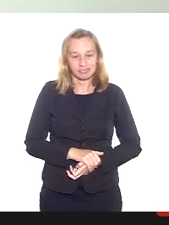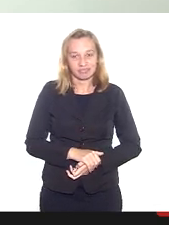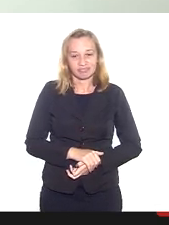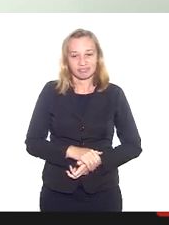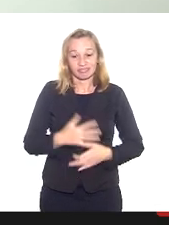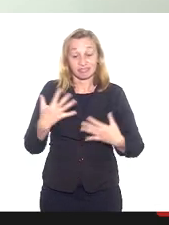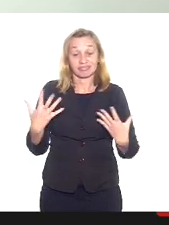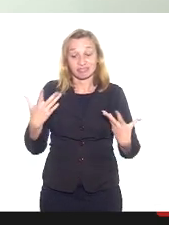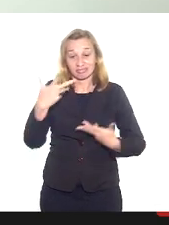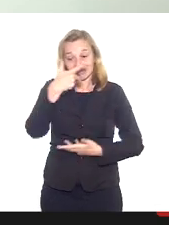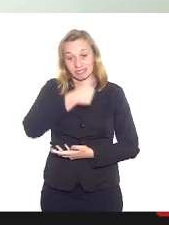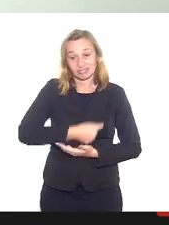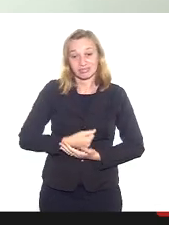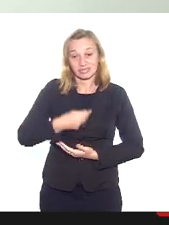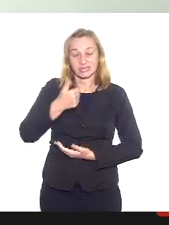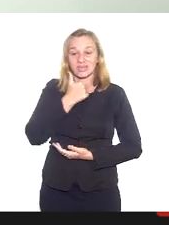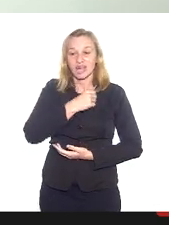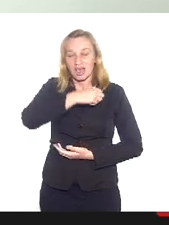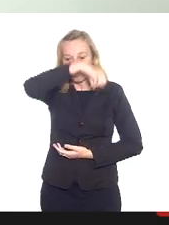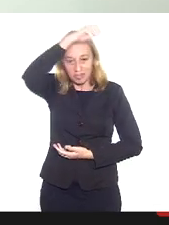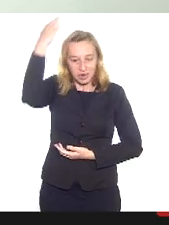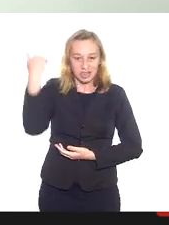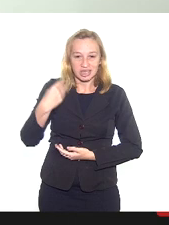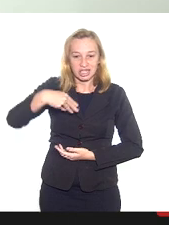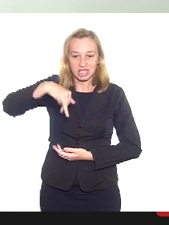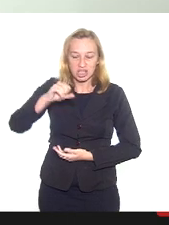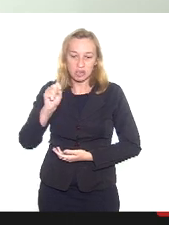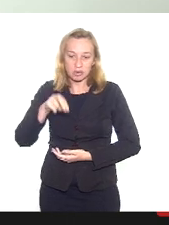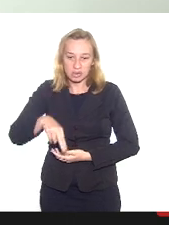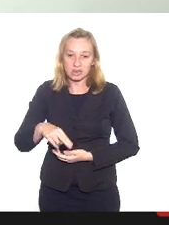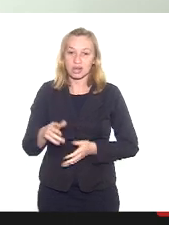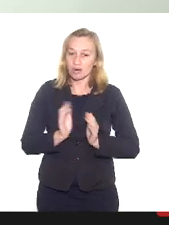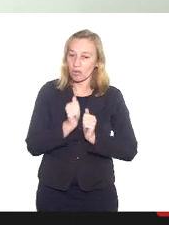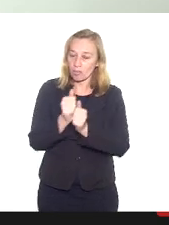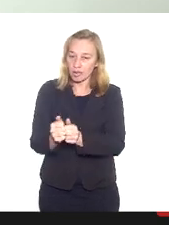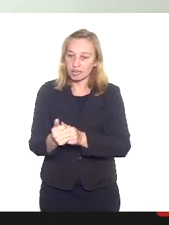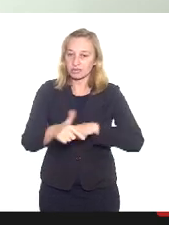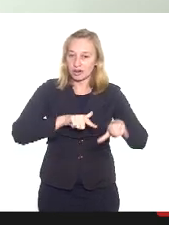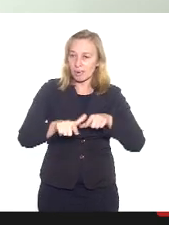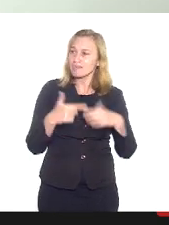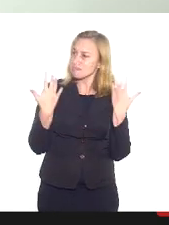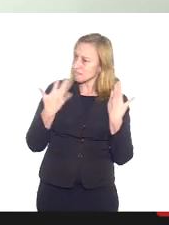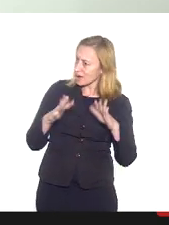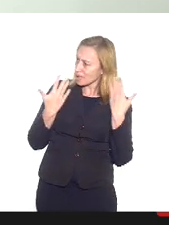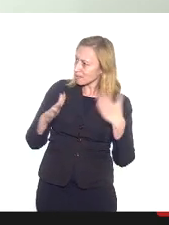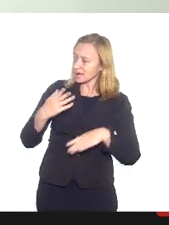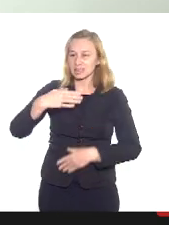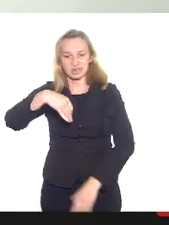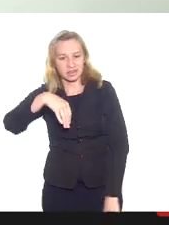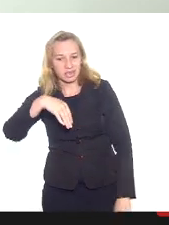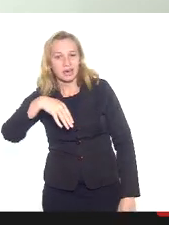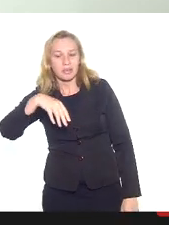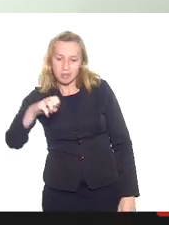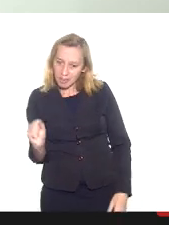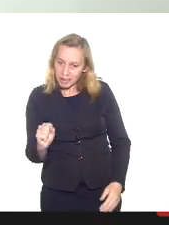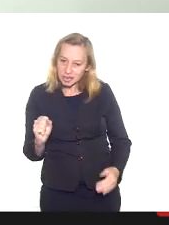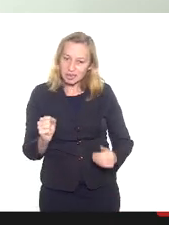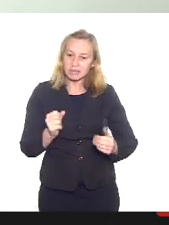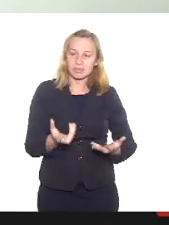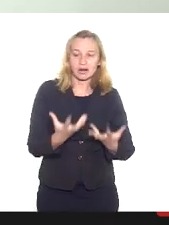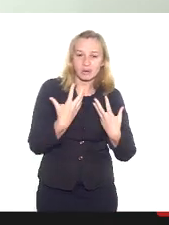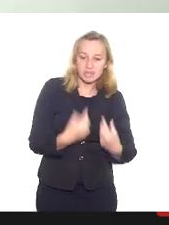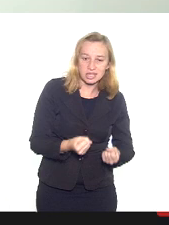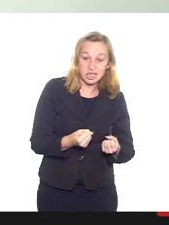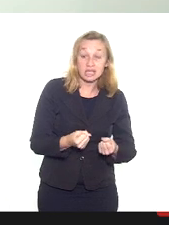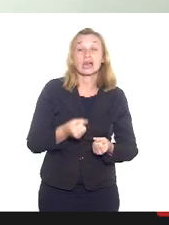vindo aí da mãe Nilce, que a gente acompanha o trabalho, parabéns, mãe Nilce, parabéns pela acolhida. Nós sabemos